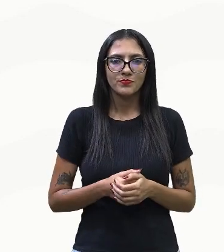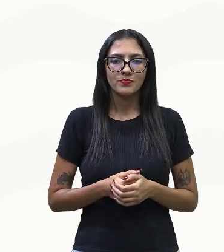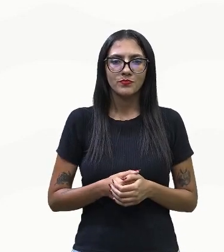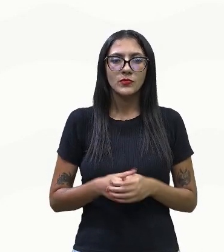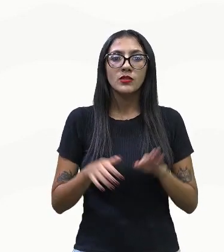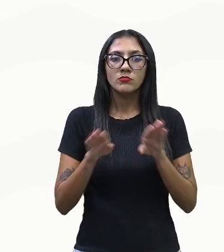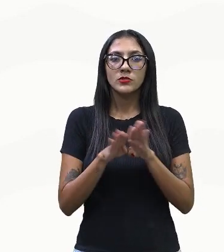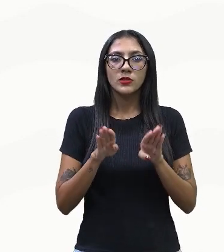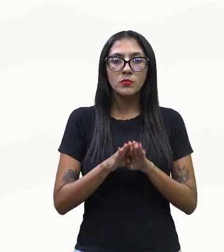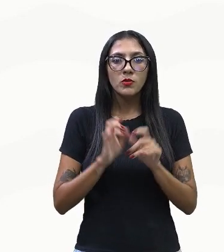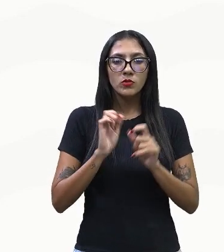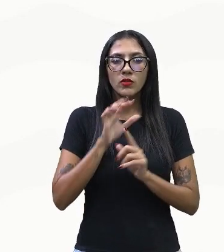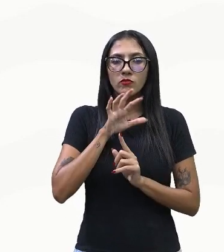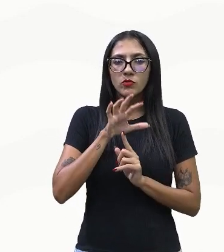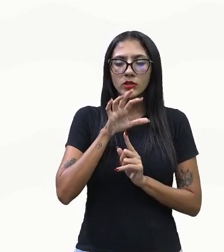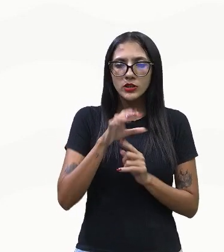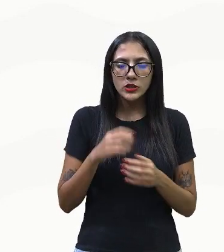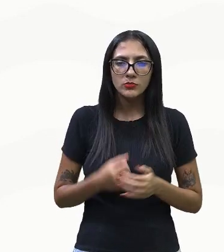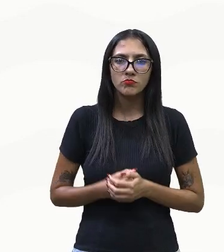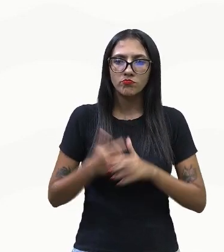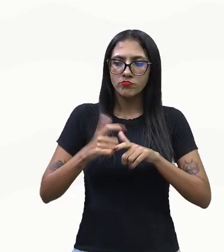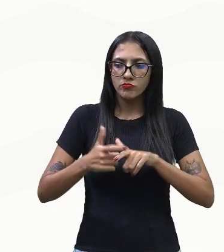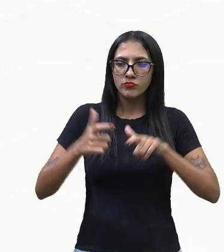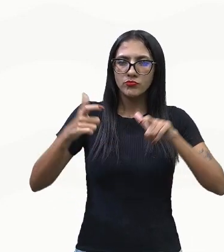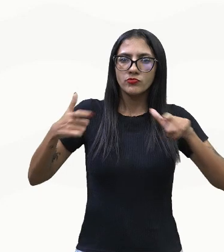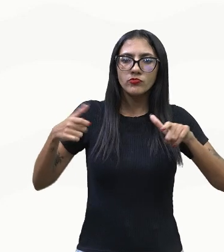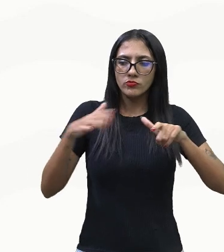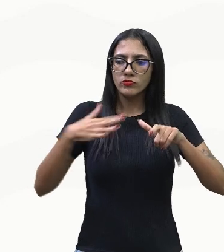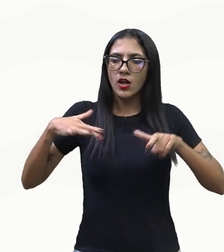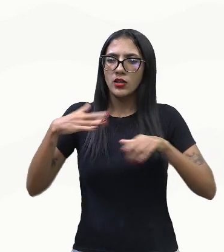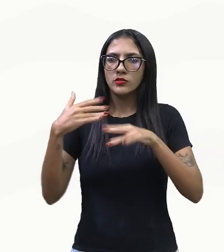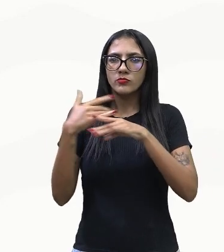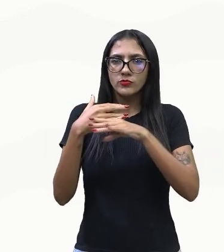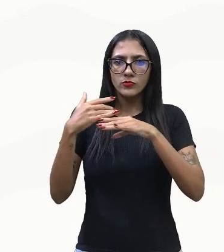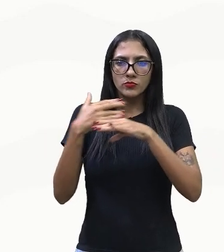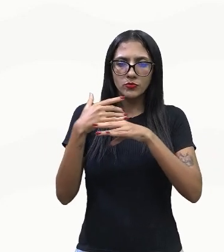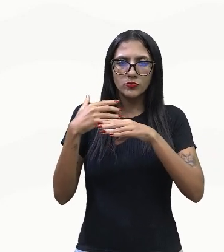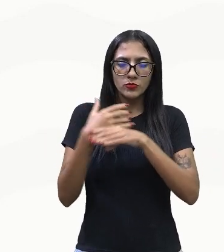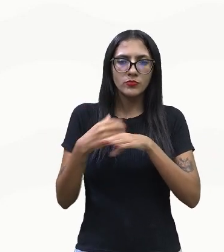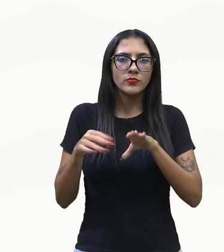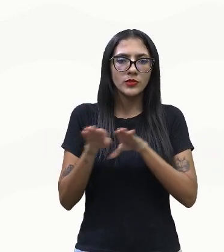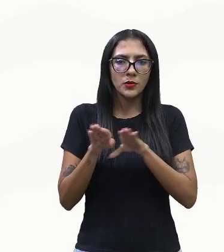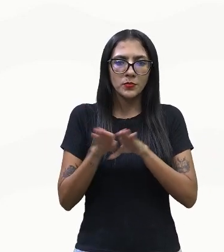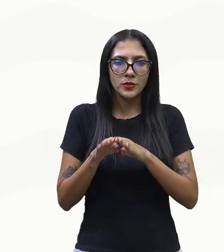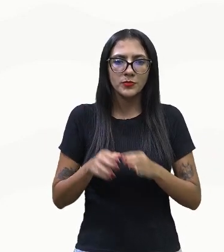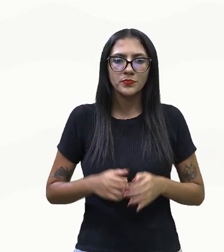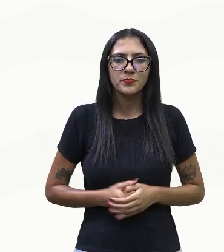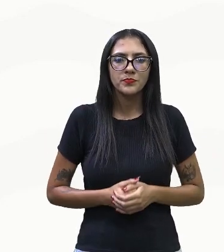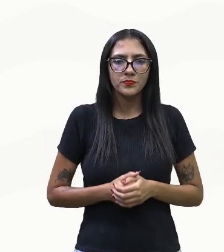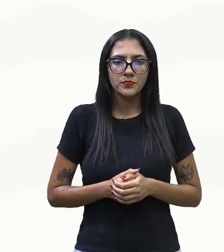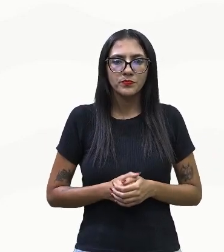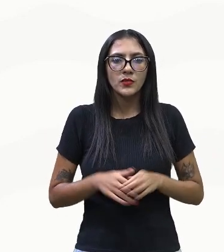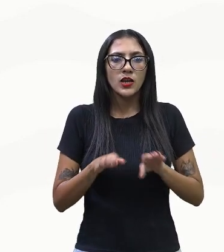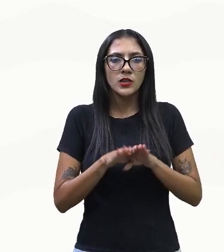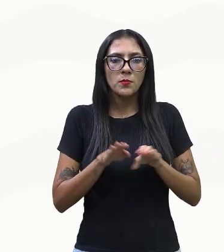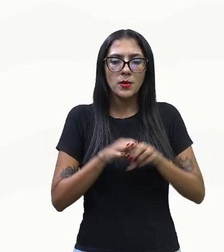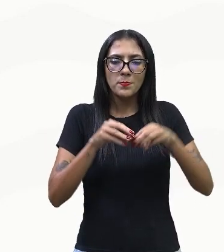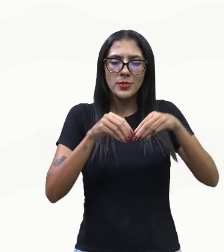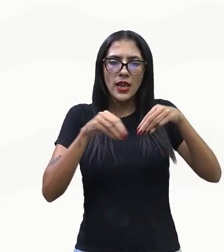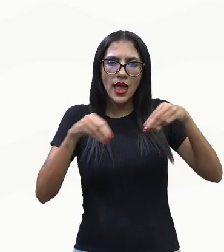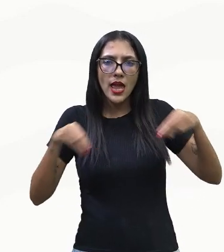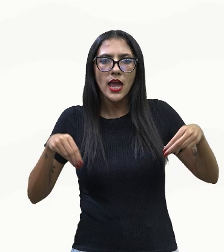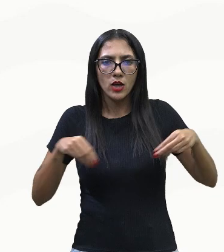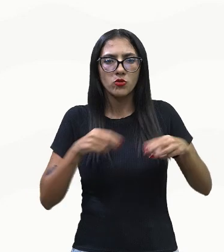cidades vão crescendo e vai se desmatando para abrigar a população. Também temos o garimpo, que eu já mencionei, a atividade de mineração.